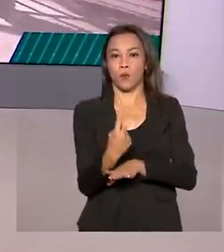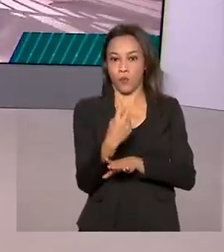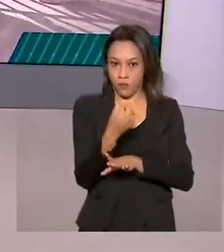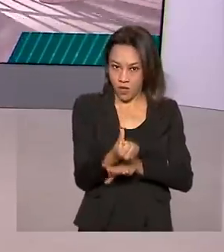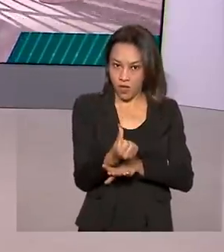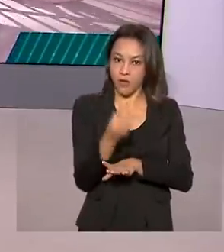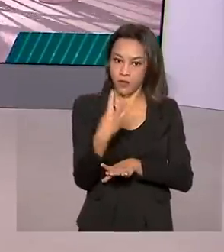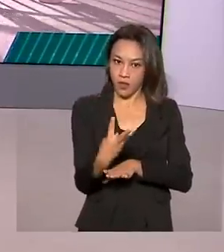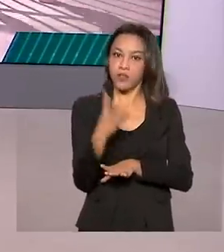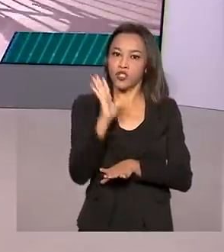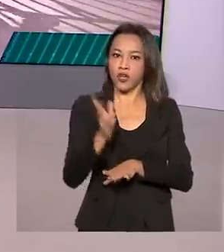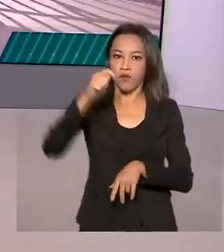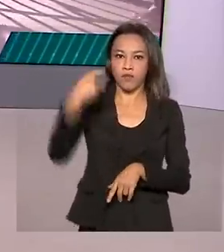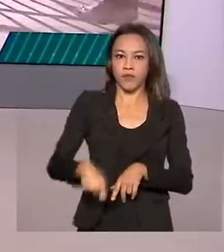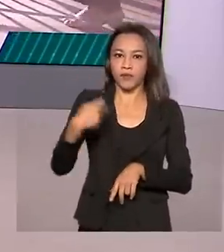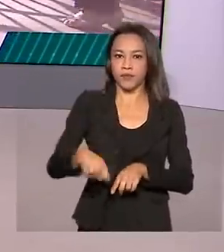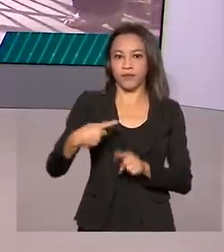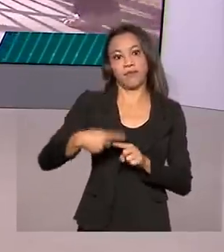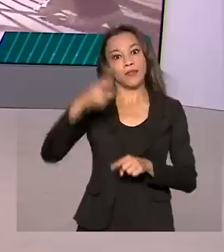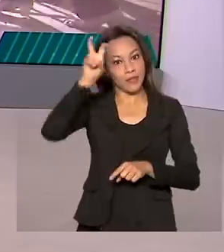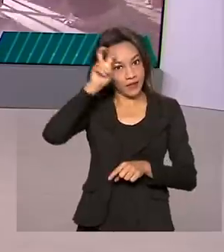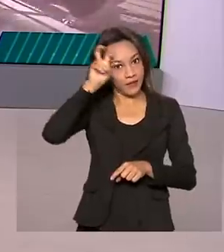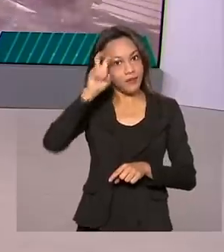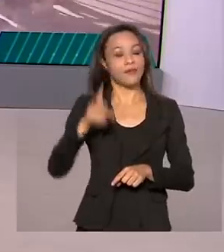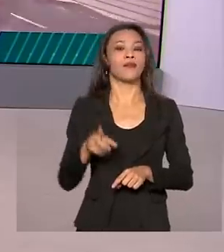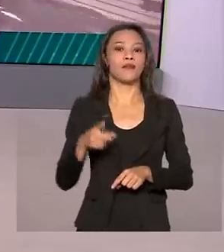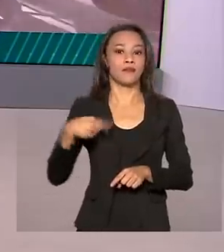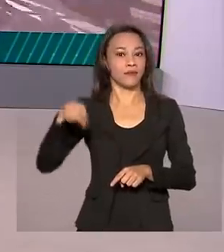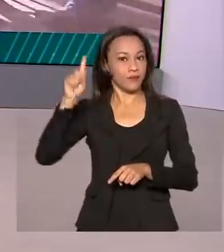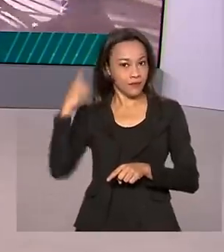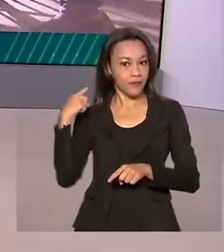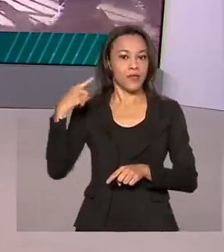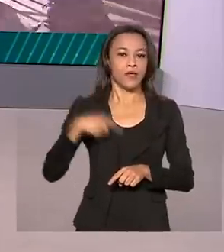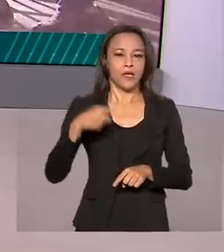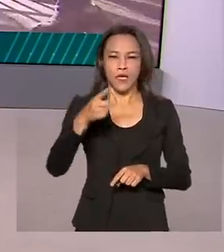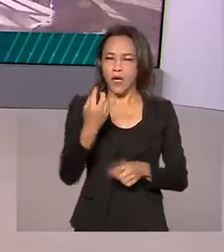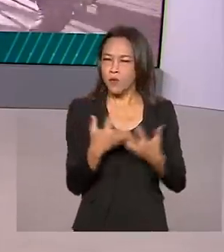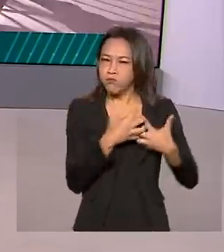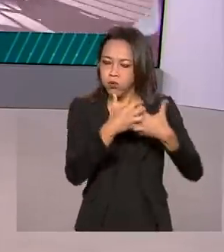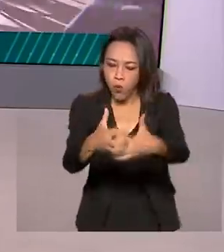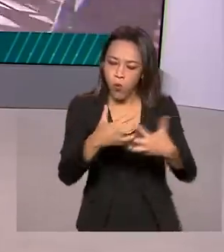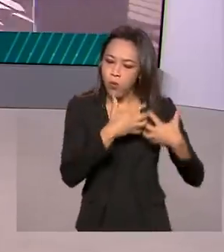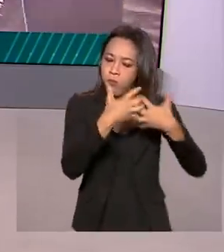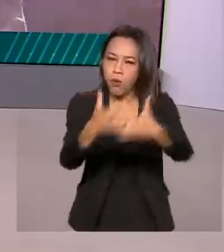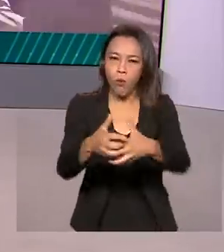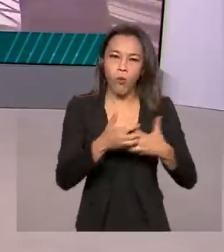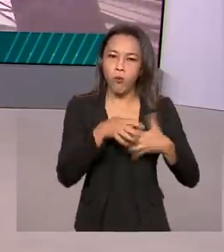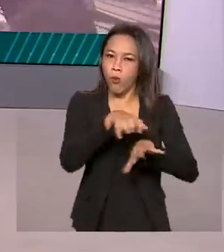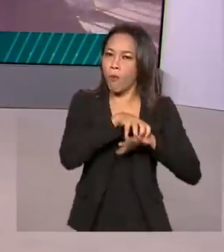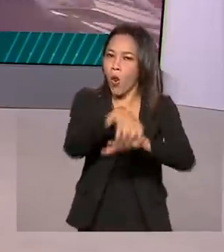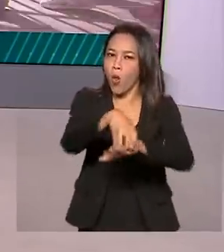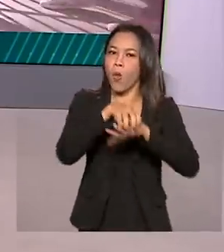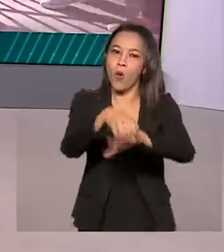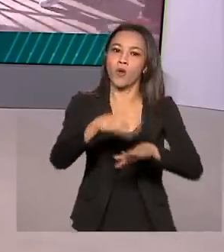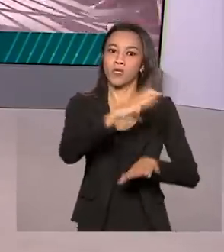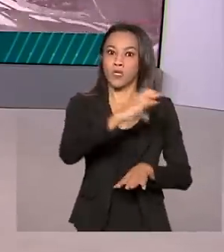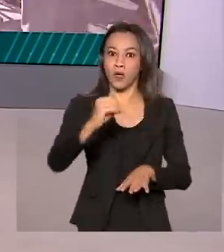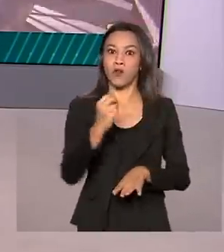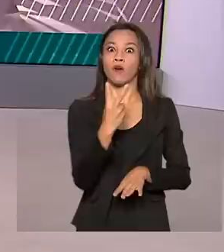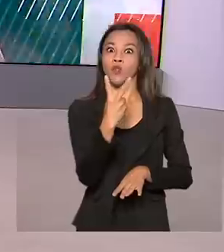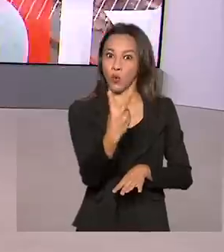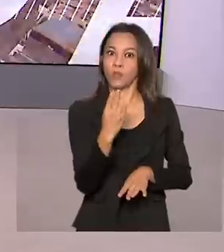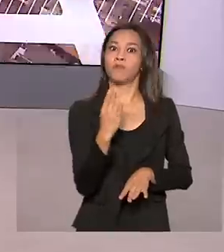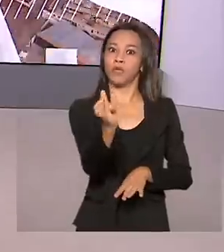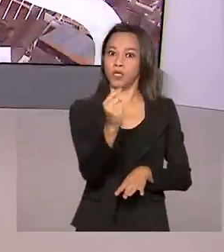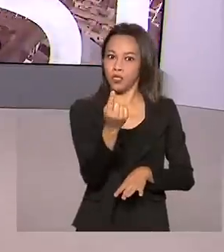leiloada nesta quinta-feira. O principal corredor para escoamento de grãos do Centro-Oeste vai receber cerca de R$ 2 bilhões